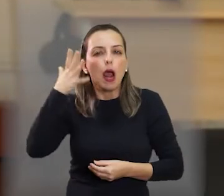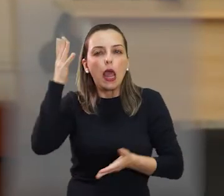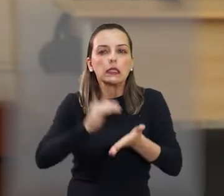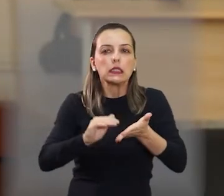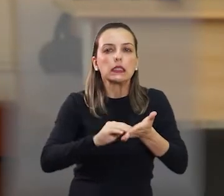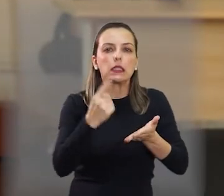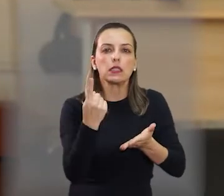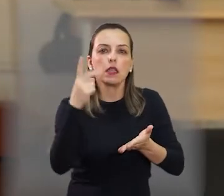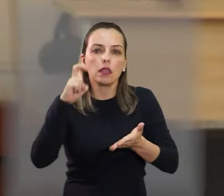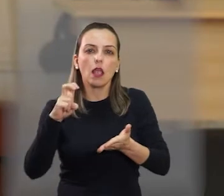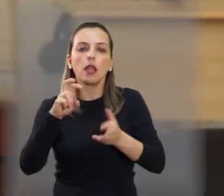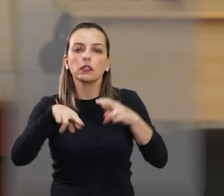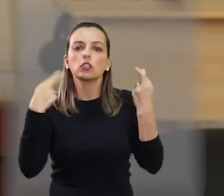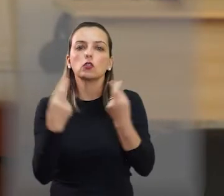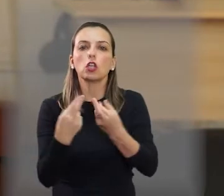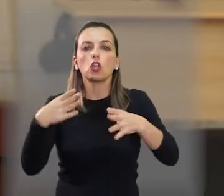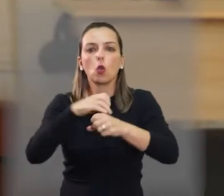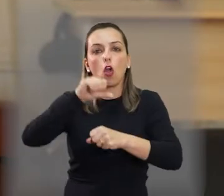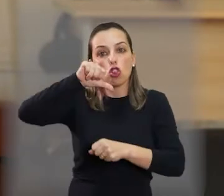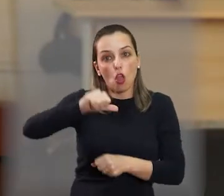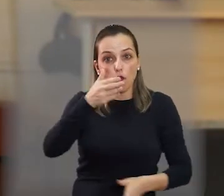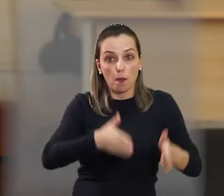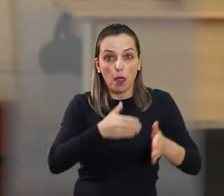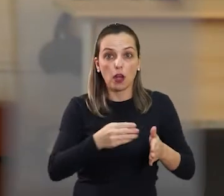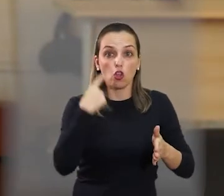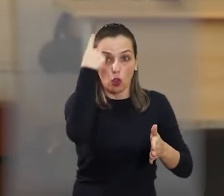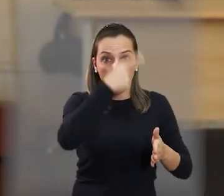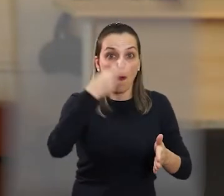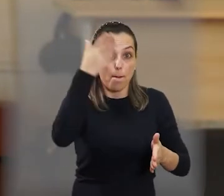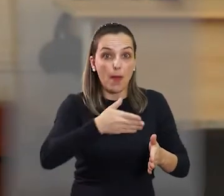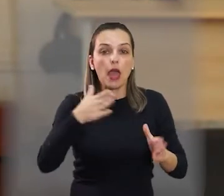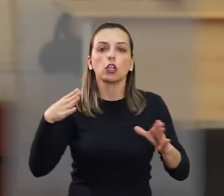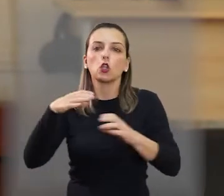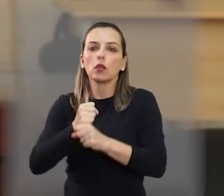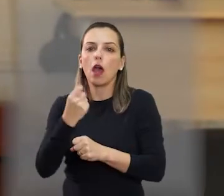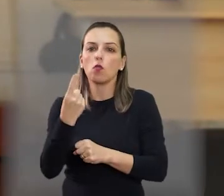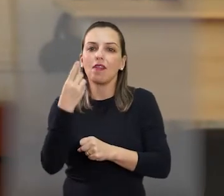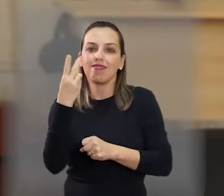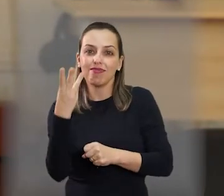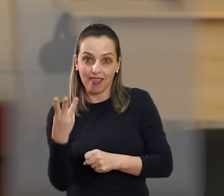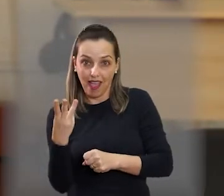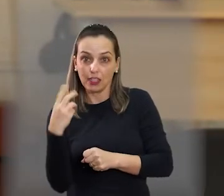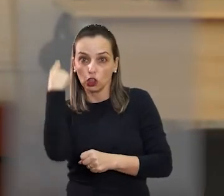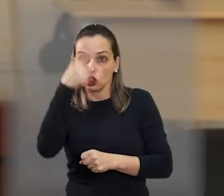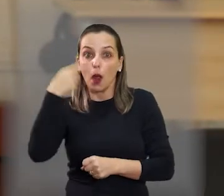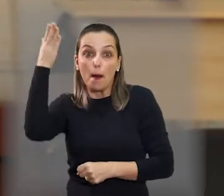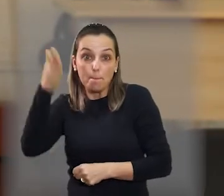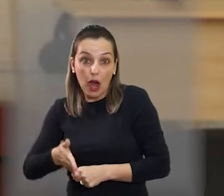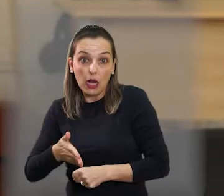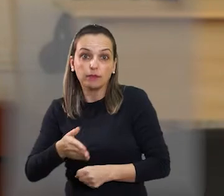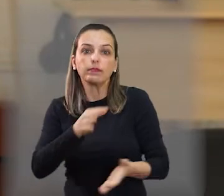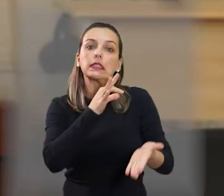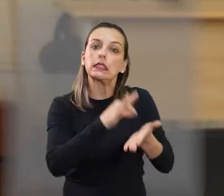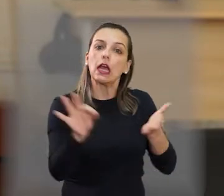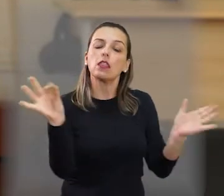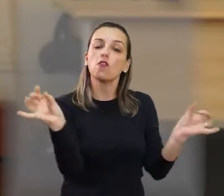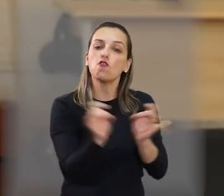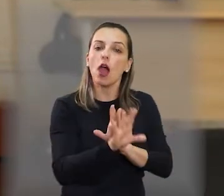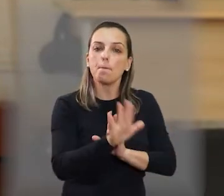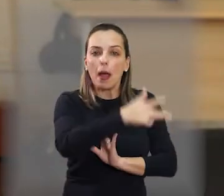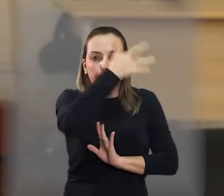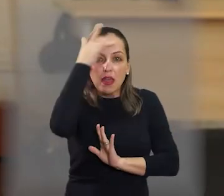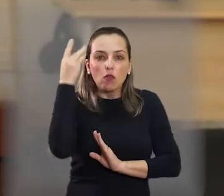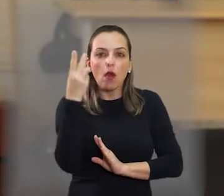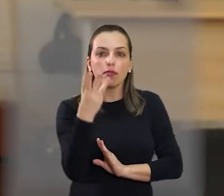Serão nove encontros, com duração de uma hora e meia a cada encontro e uma carga horária total de 13 horas e meia. Foram